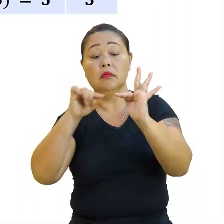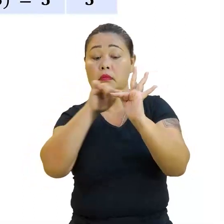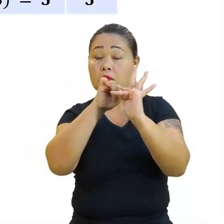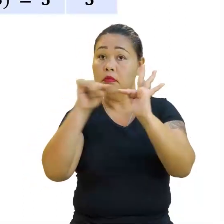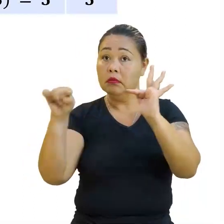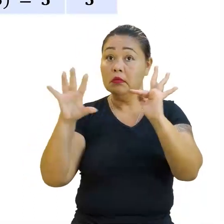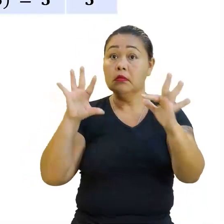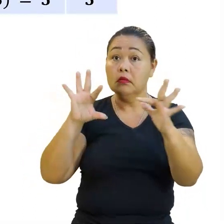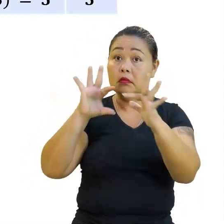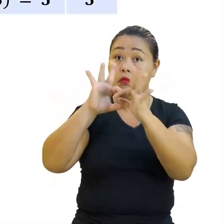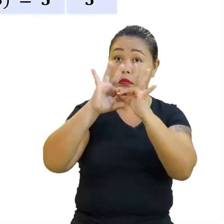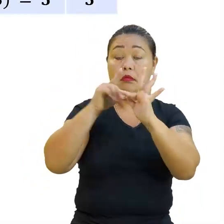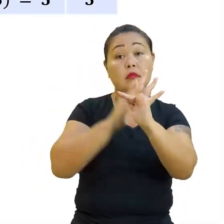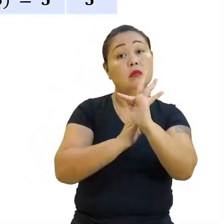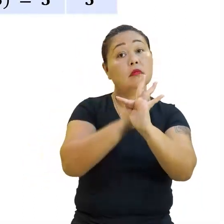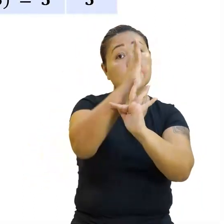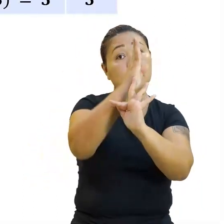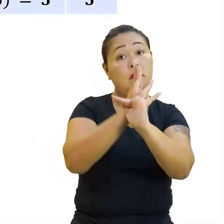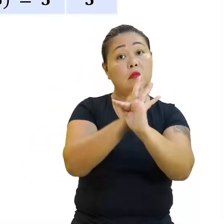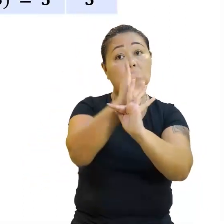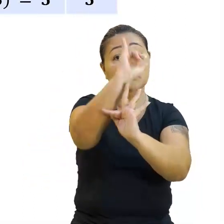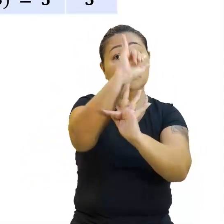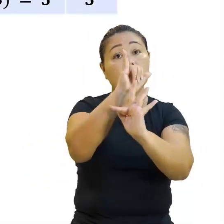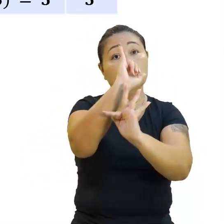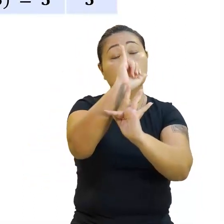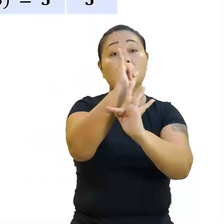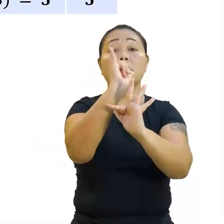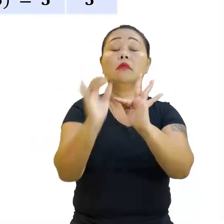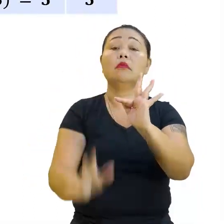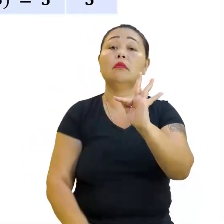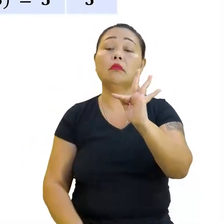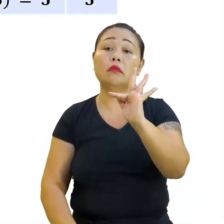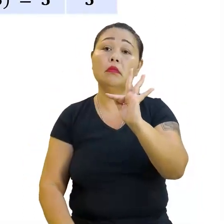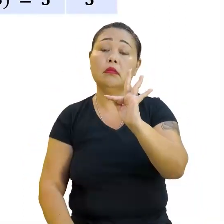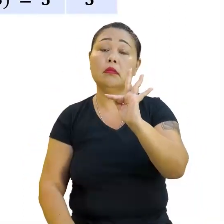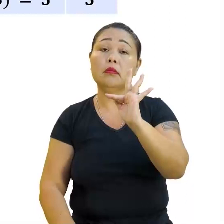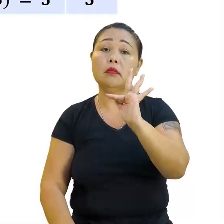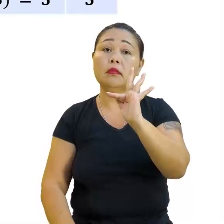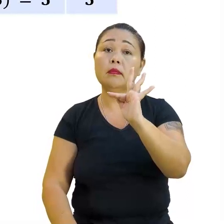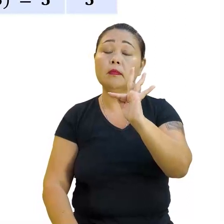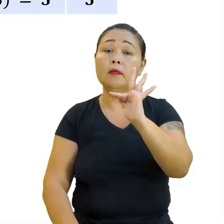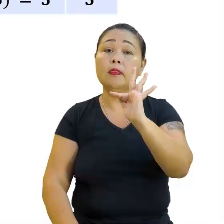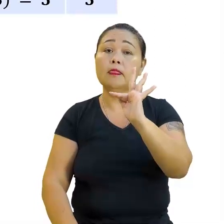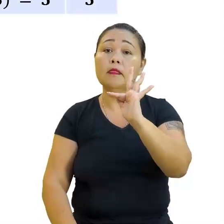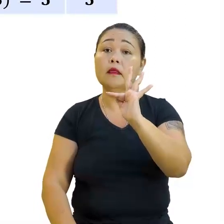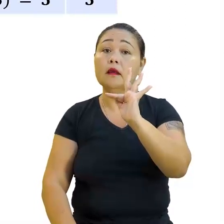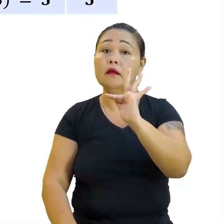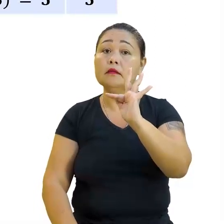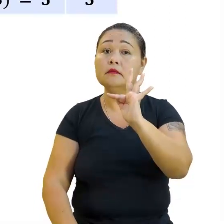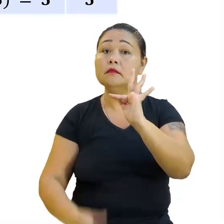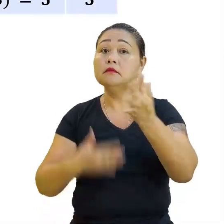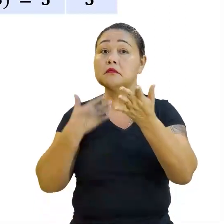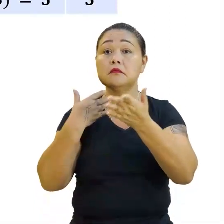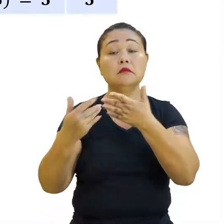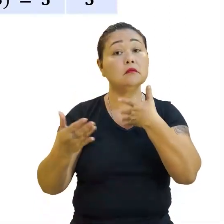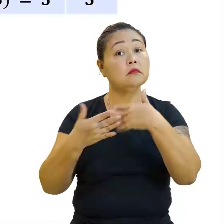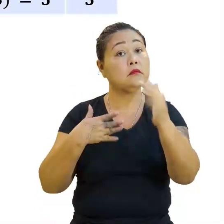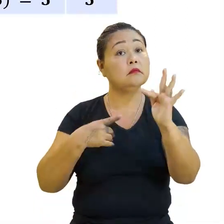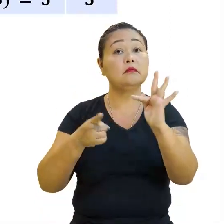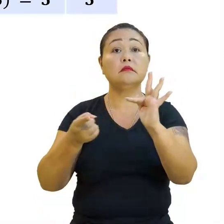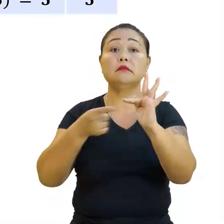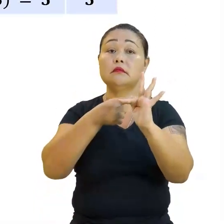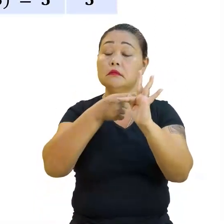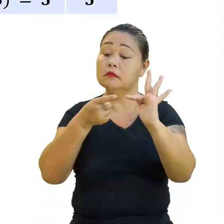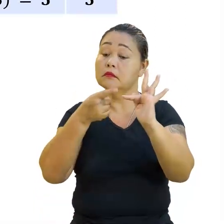com o eixo Y? É esse intercepto aqui. Então, olha aqui. Independente, né? O f de X vai ser